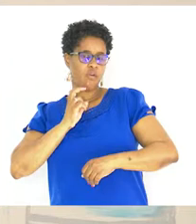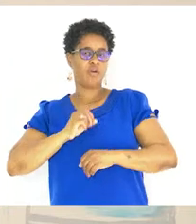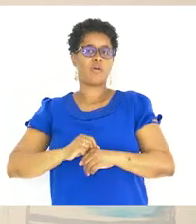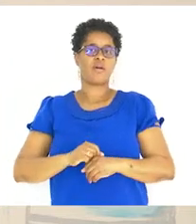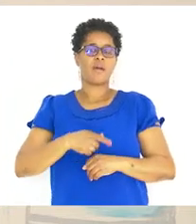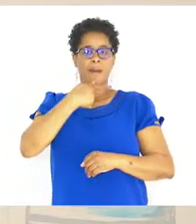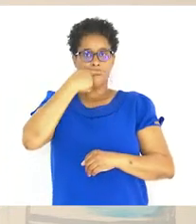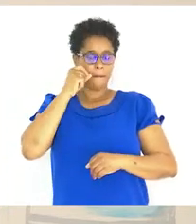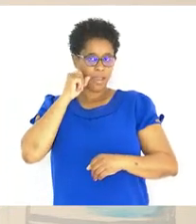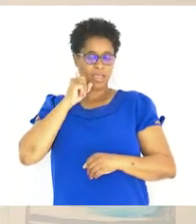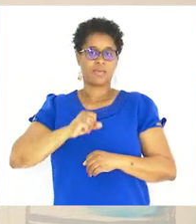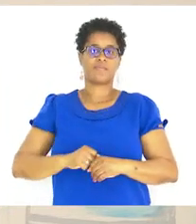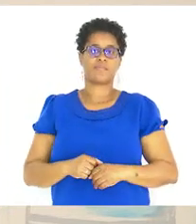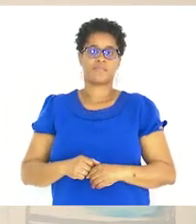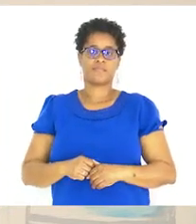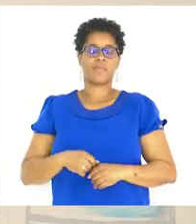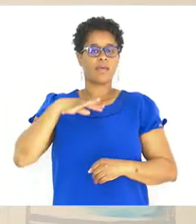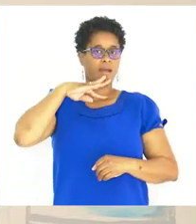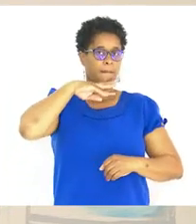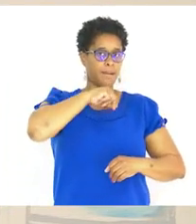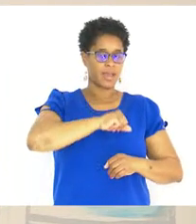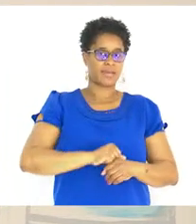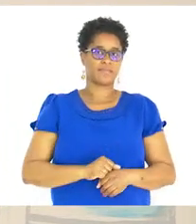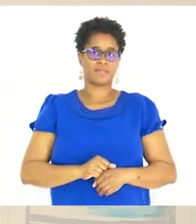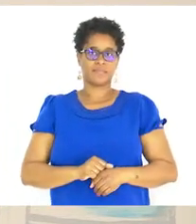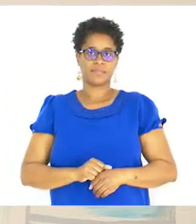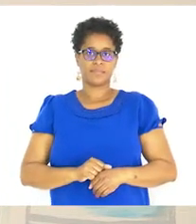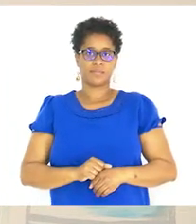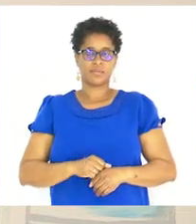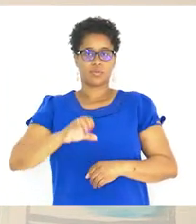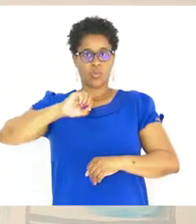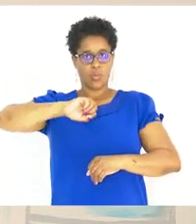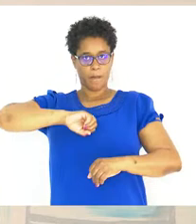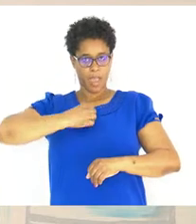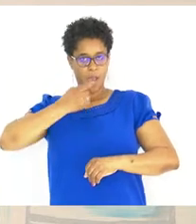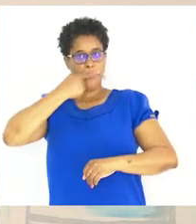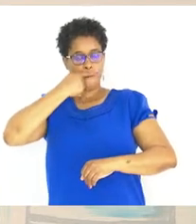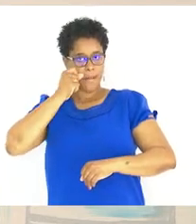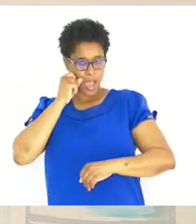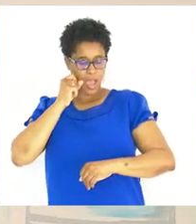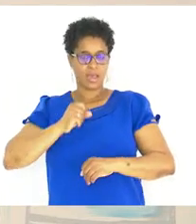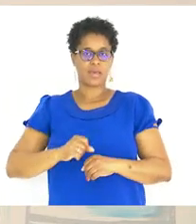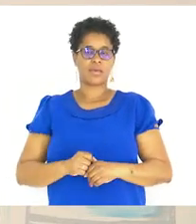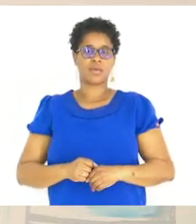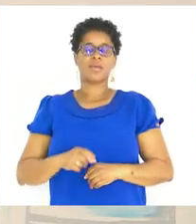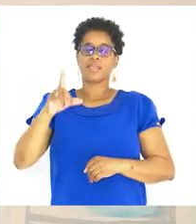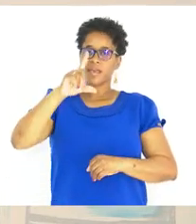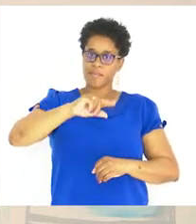Paterno A mãe Do meu pai Também